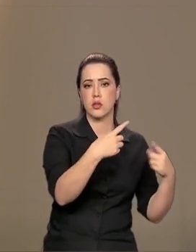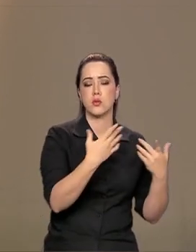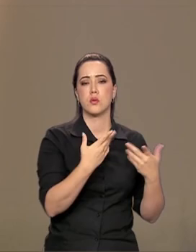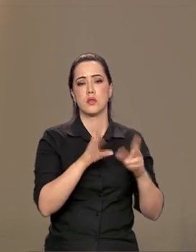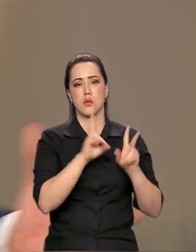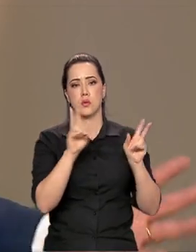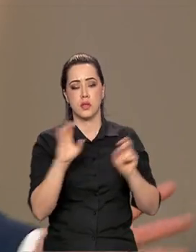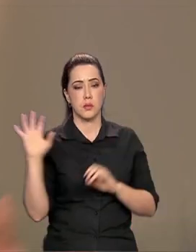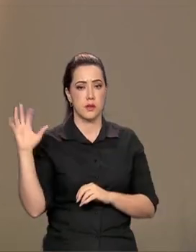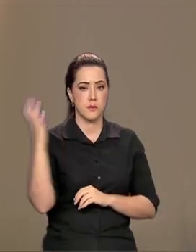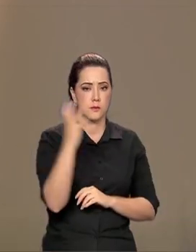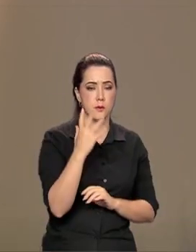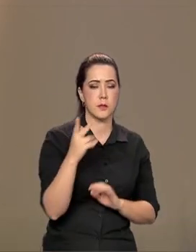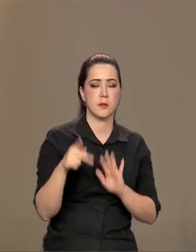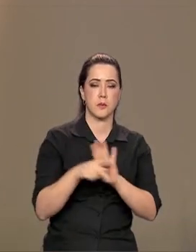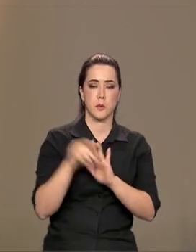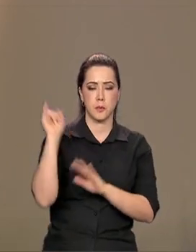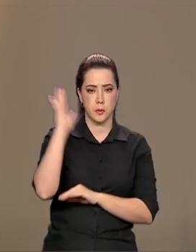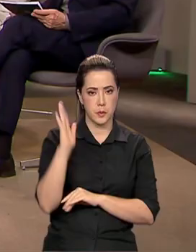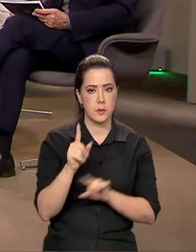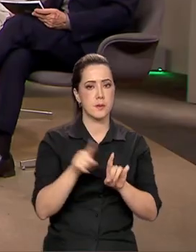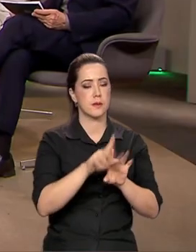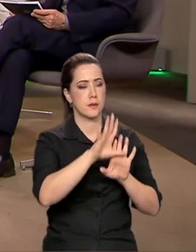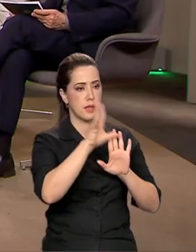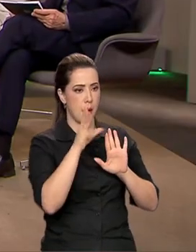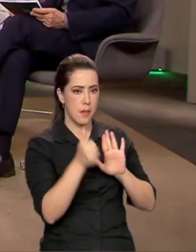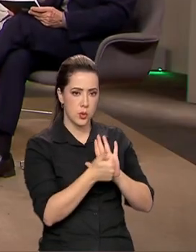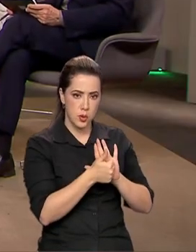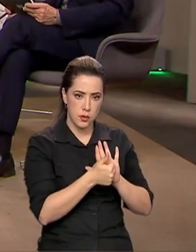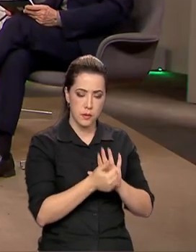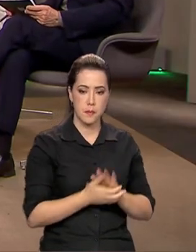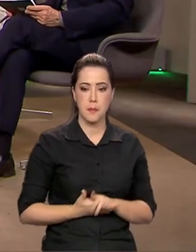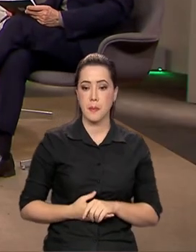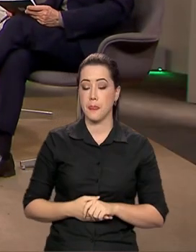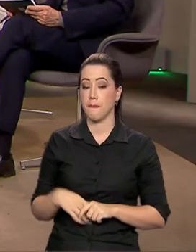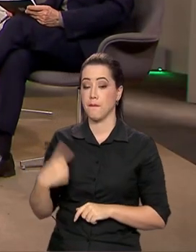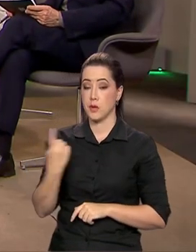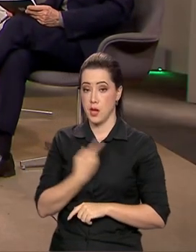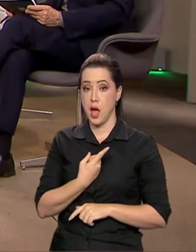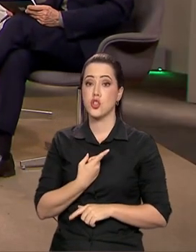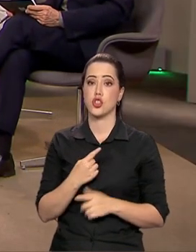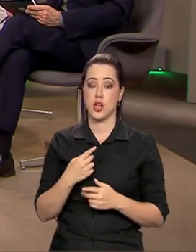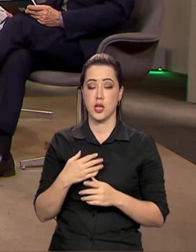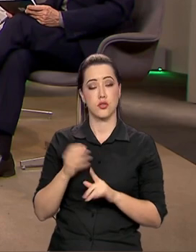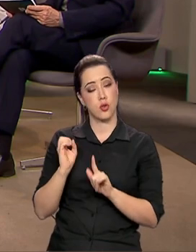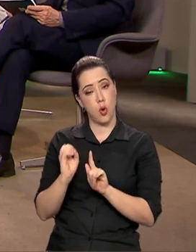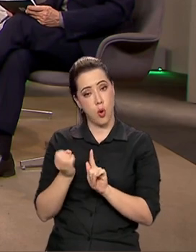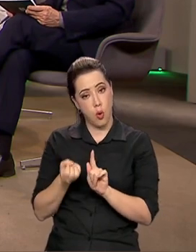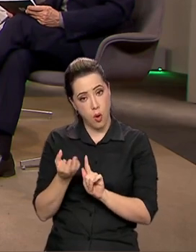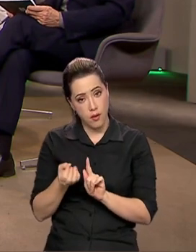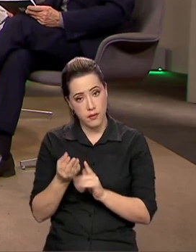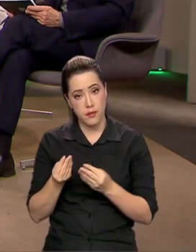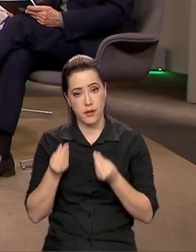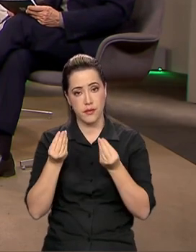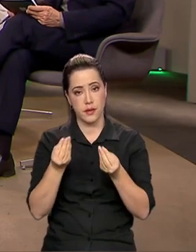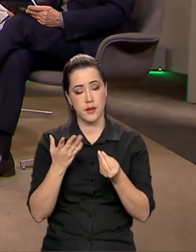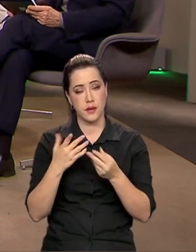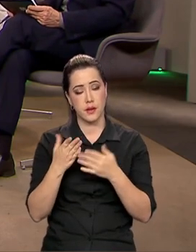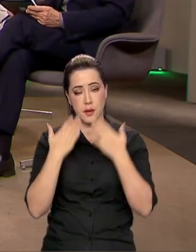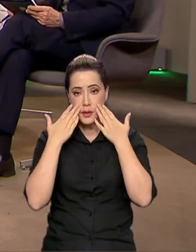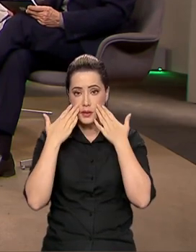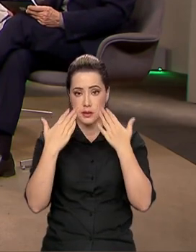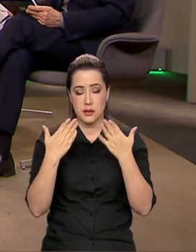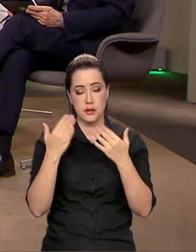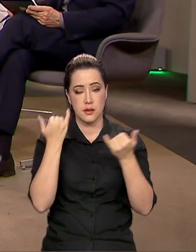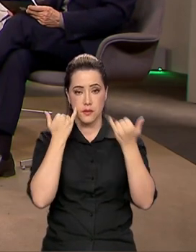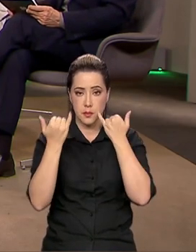brasileiras e da Amazônia Legal, de uma forma geral. Com certeza o Canal Gov vai estar lá cobrindo, trazendo informação para o telespectador. Ministro,